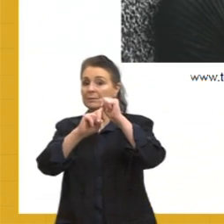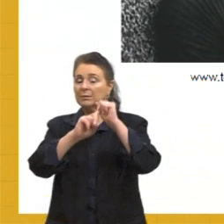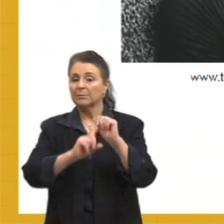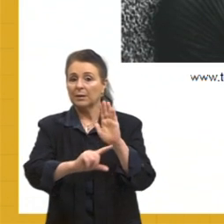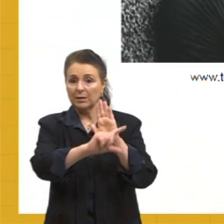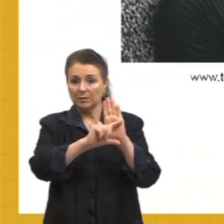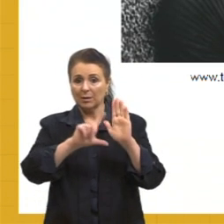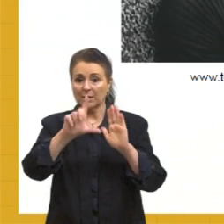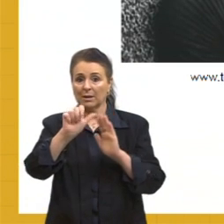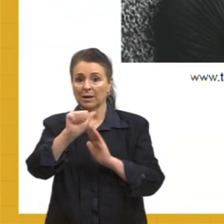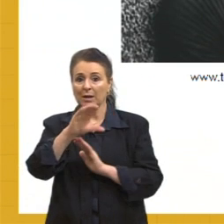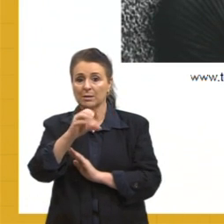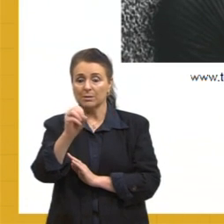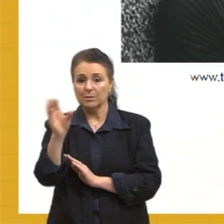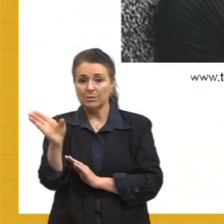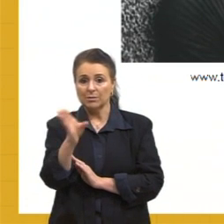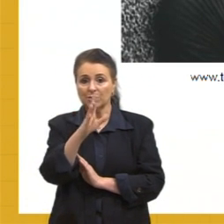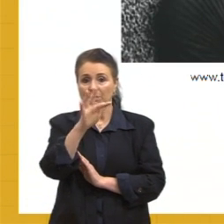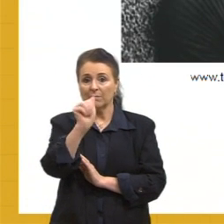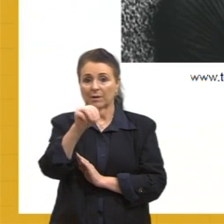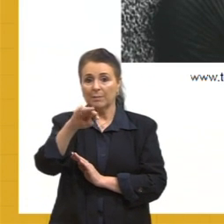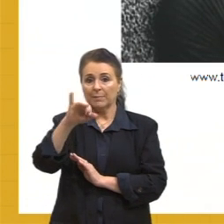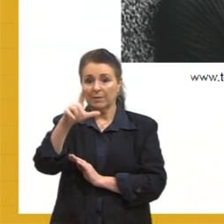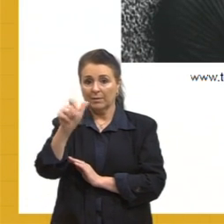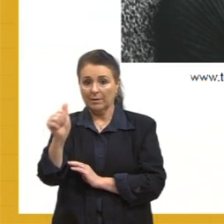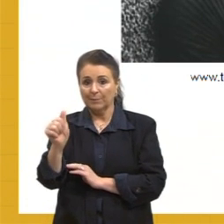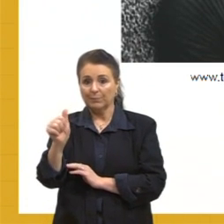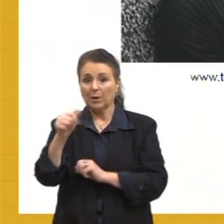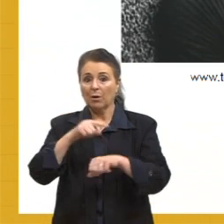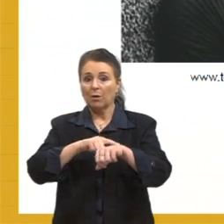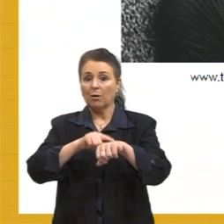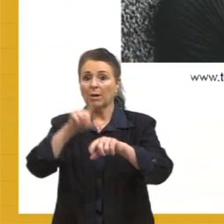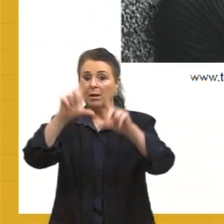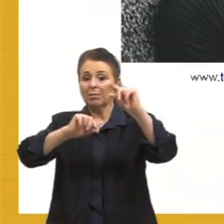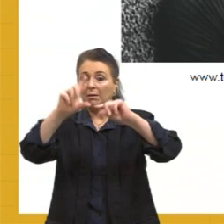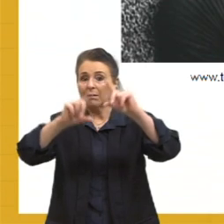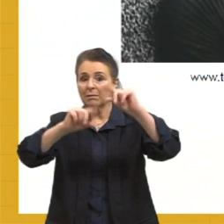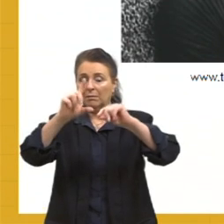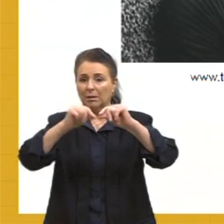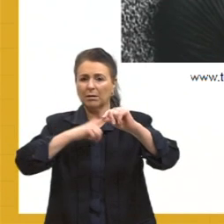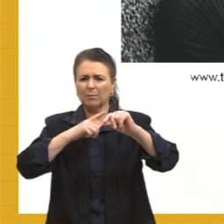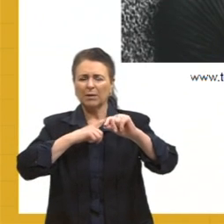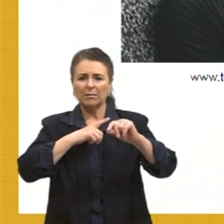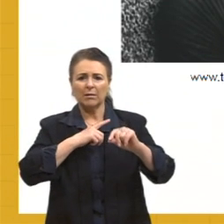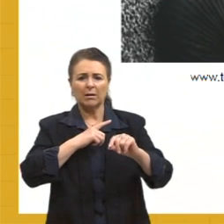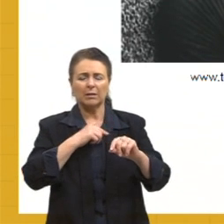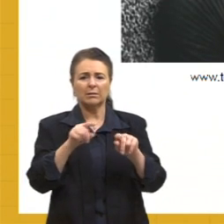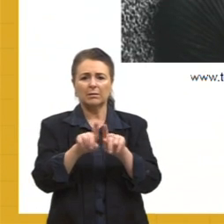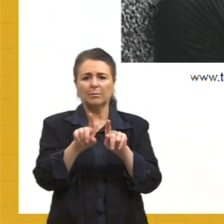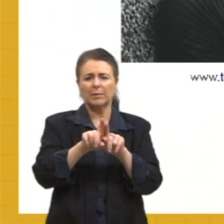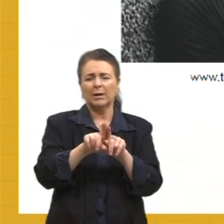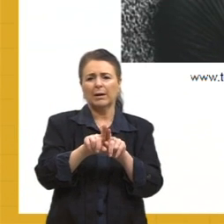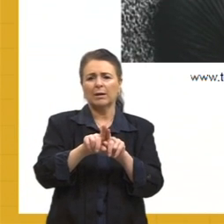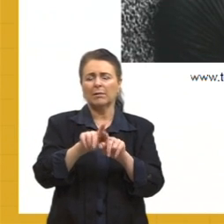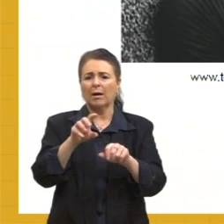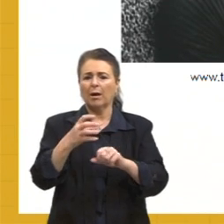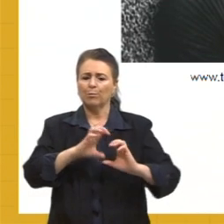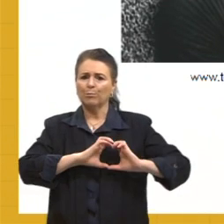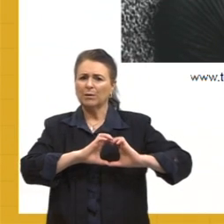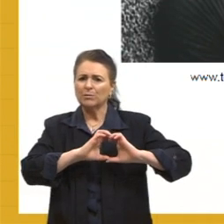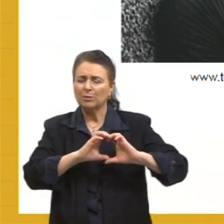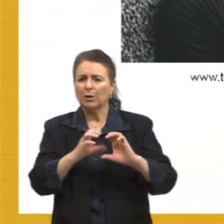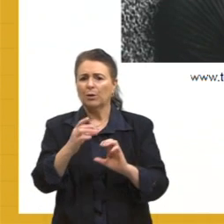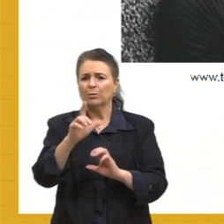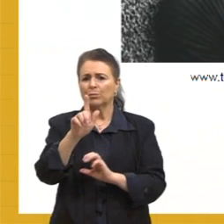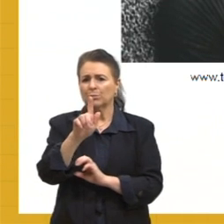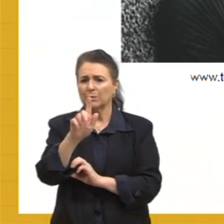Laços de Família, Hora da Estrela, mas a gente tem uma obra imensa, A Paixão Segundo G.H., então a Lúcia vai